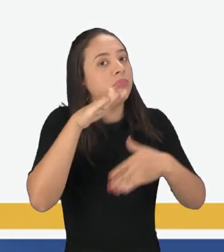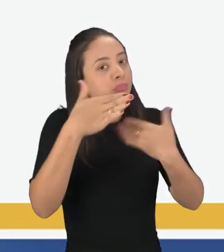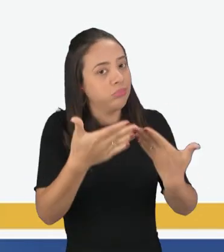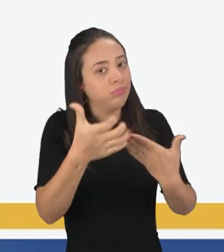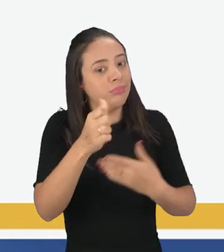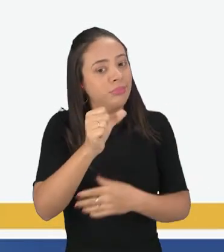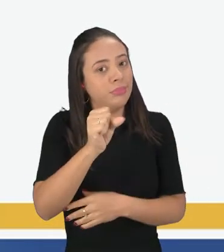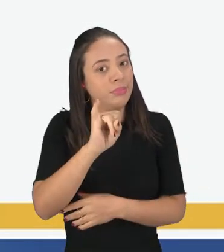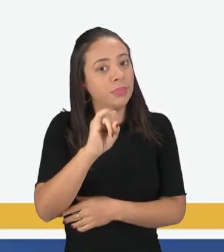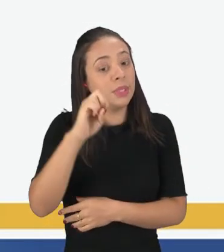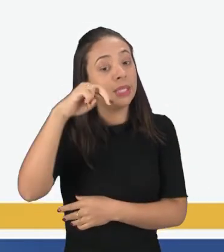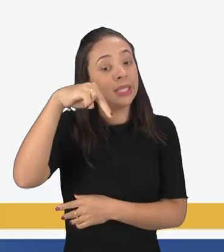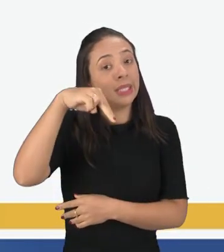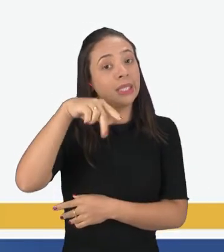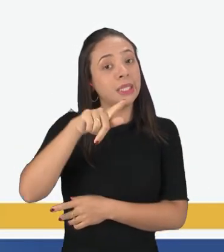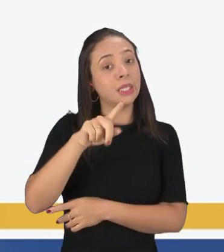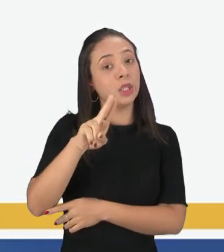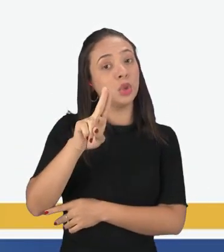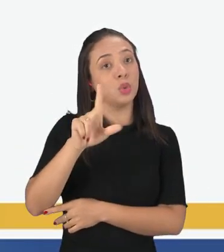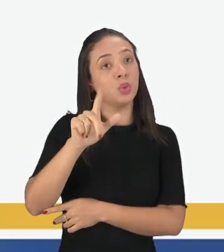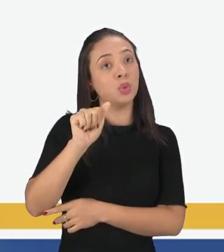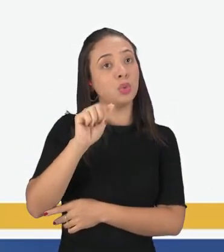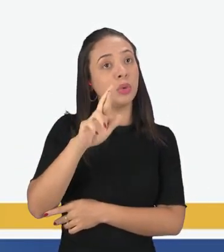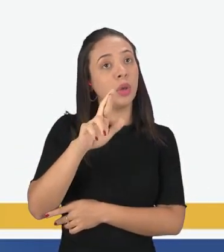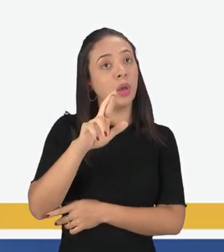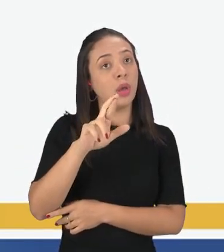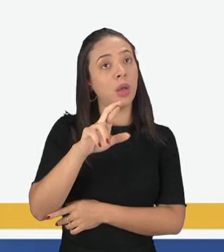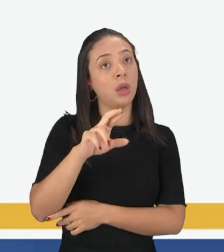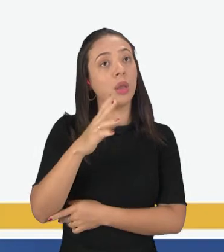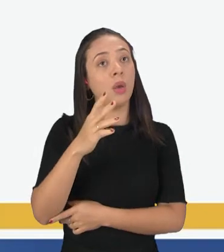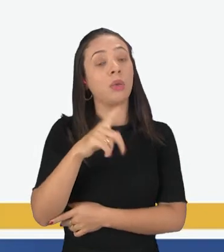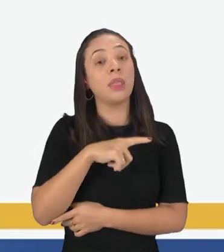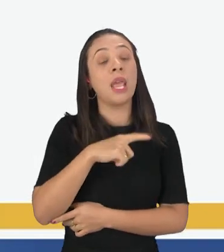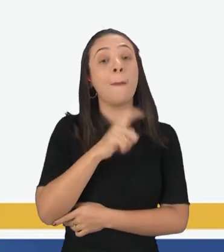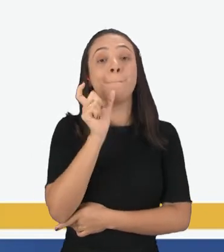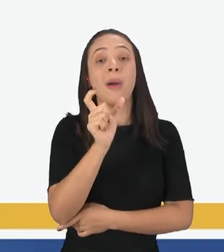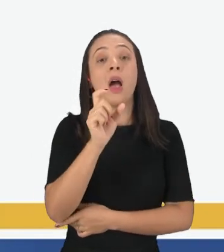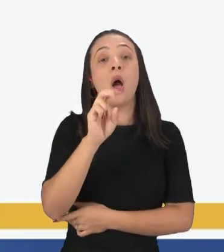perceberam aí a palavra aí, na tirinha? Ele falou uma mulher, ó.